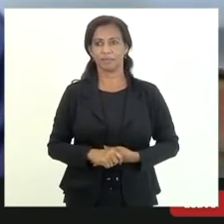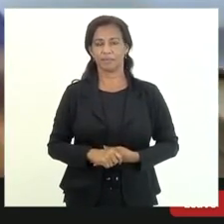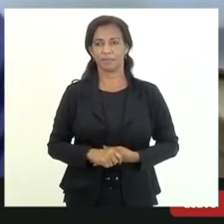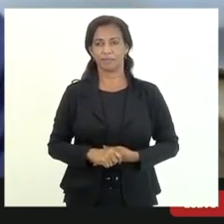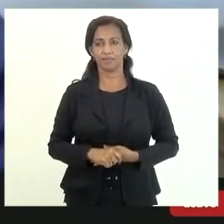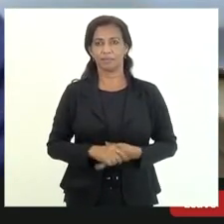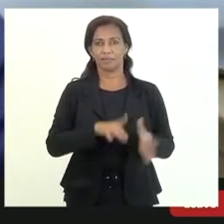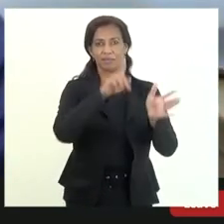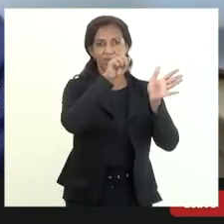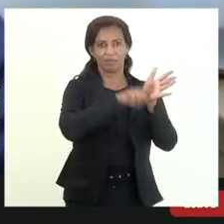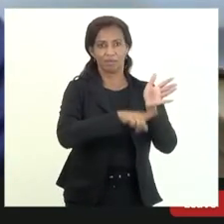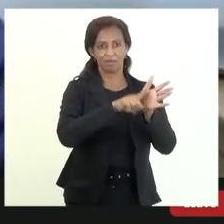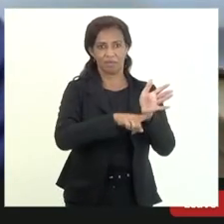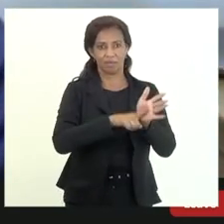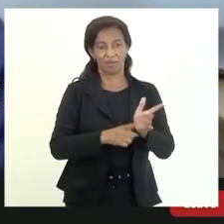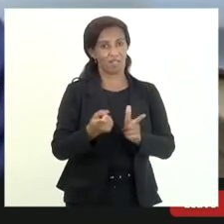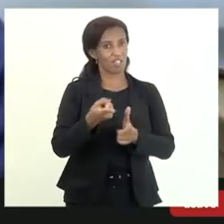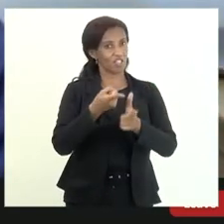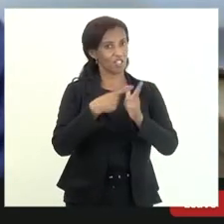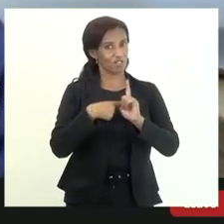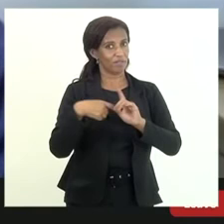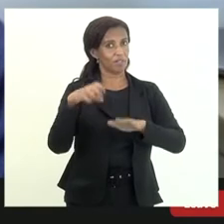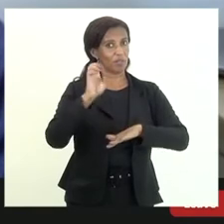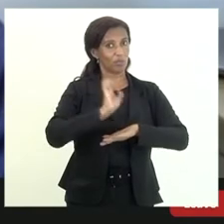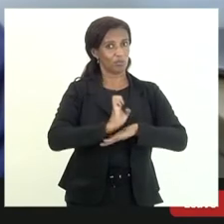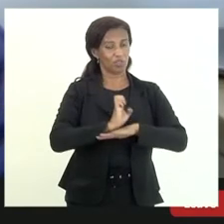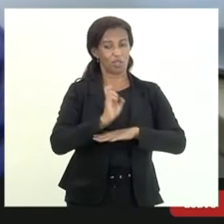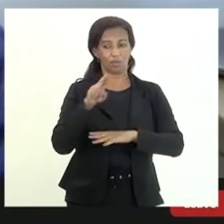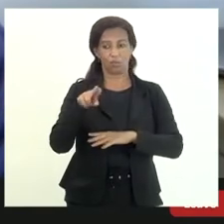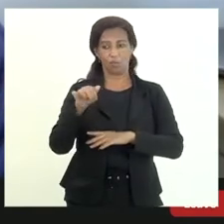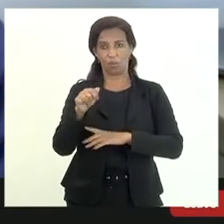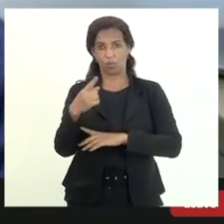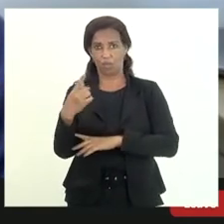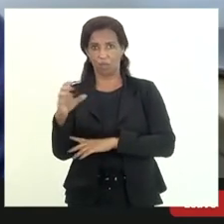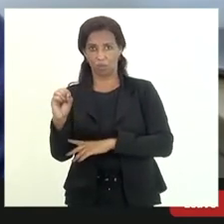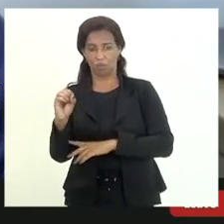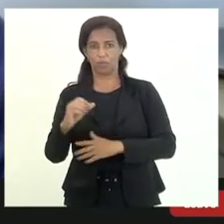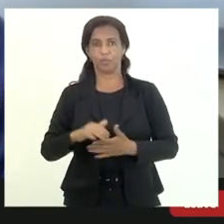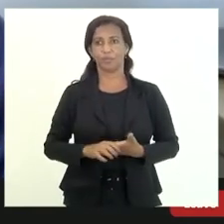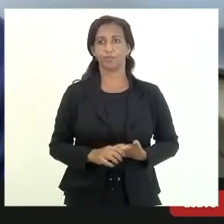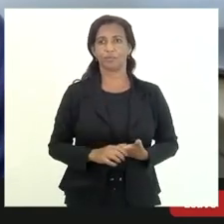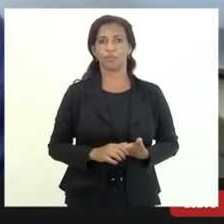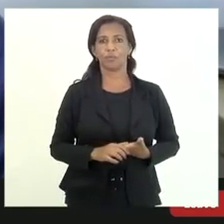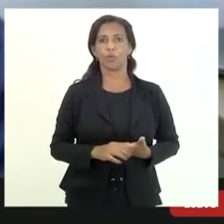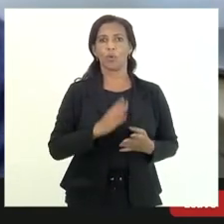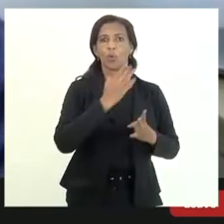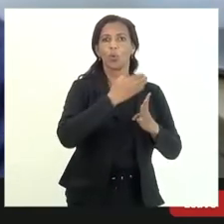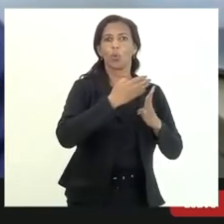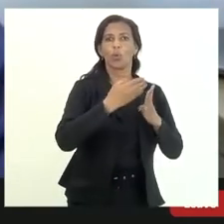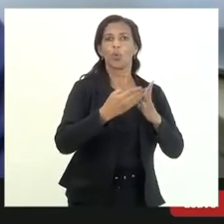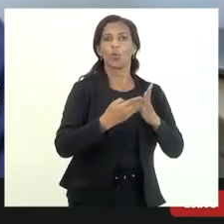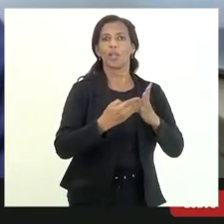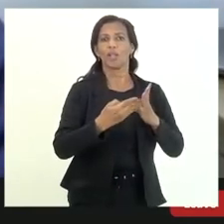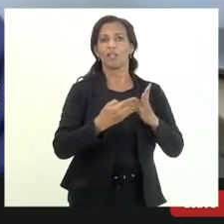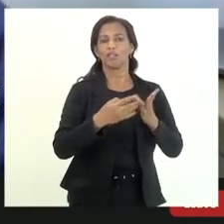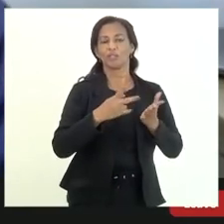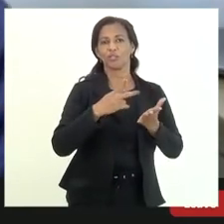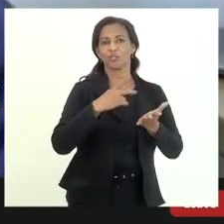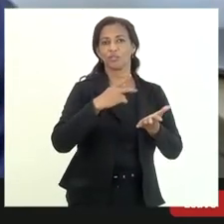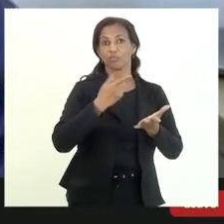abateu o serviço da dívida do Estado com a União com crédito de dívida ativa